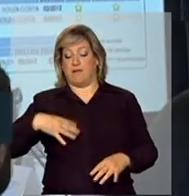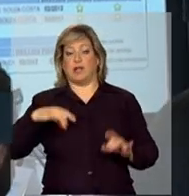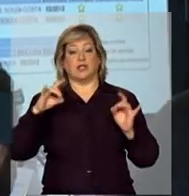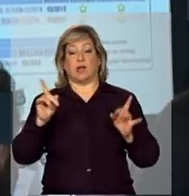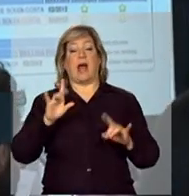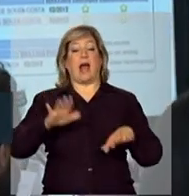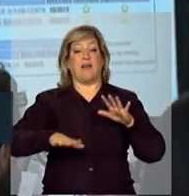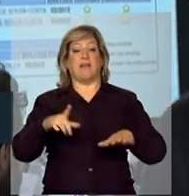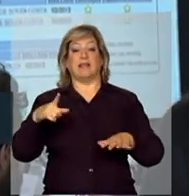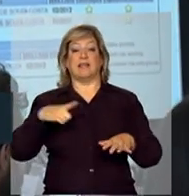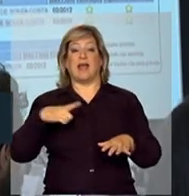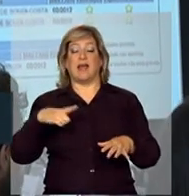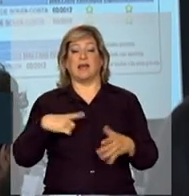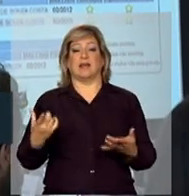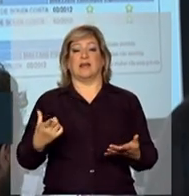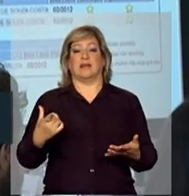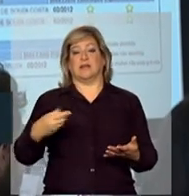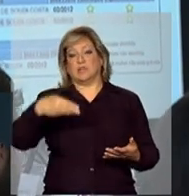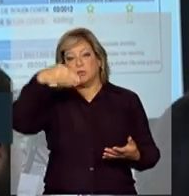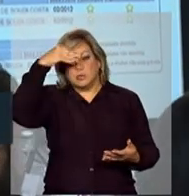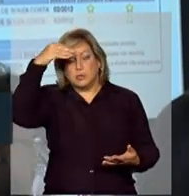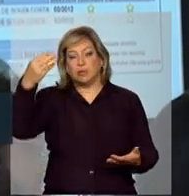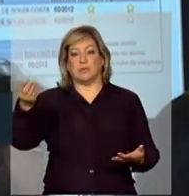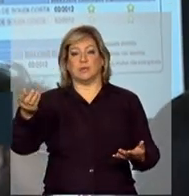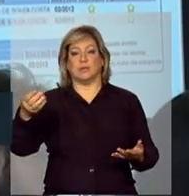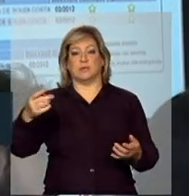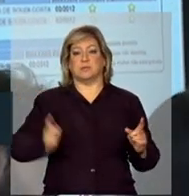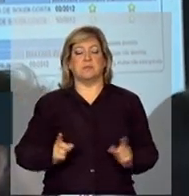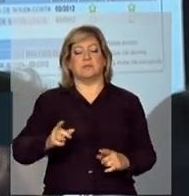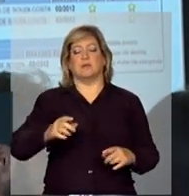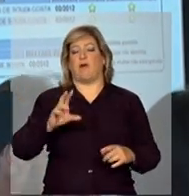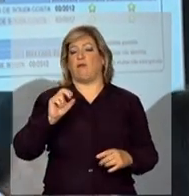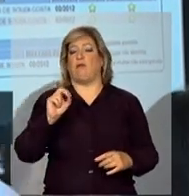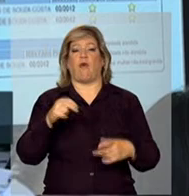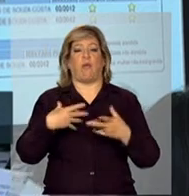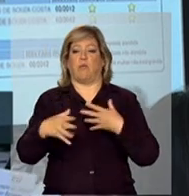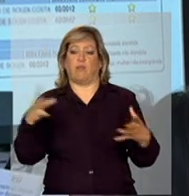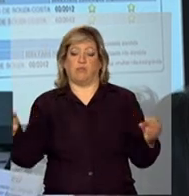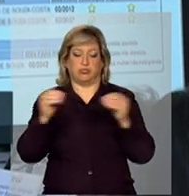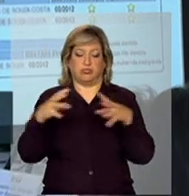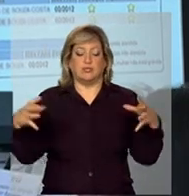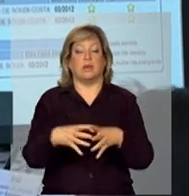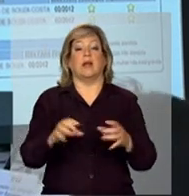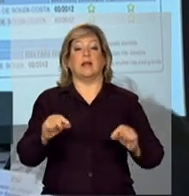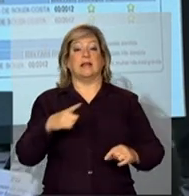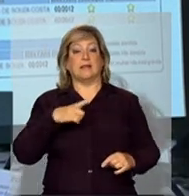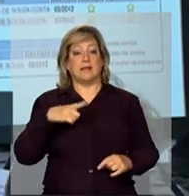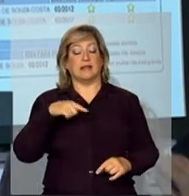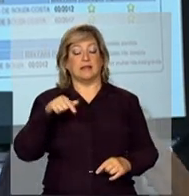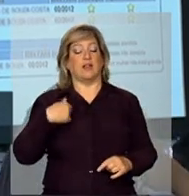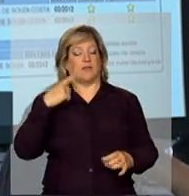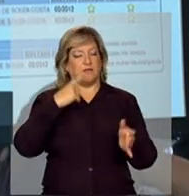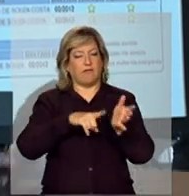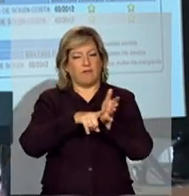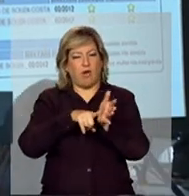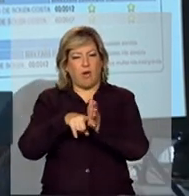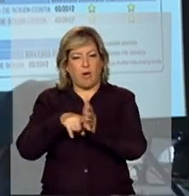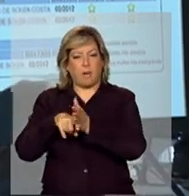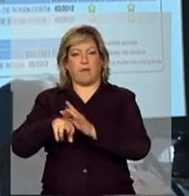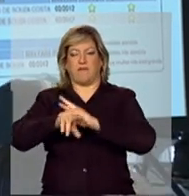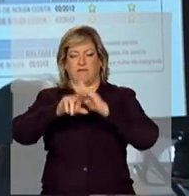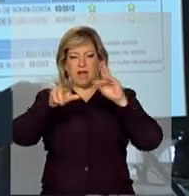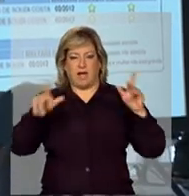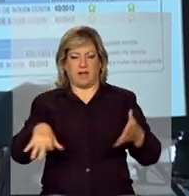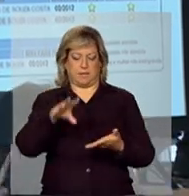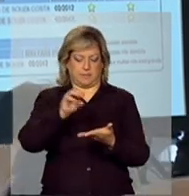quem mora com essa família, como o nível de escolaridade, e nós estamos cada vez mais cruzando informações variadas.